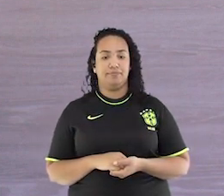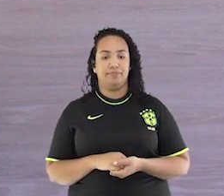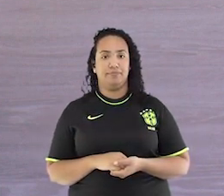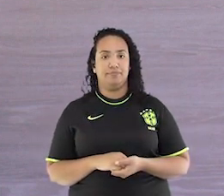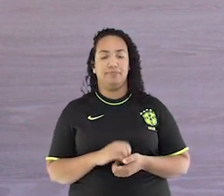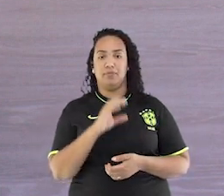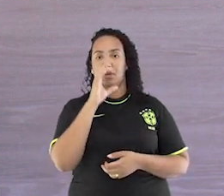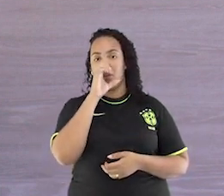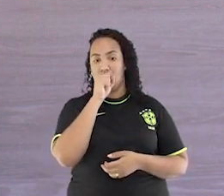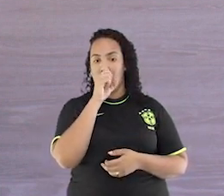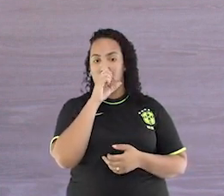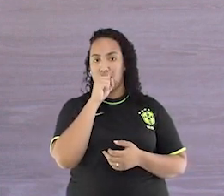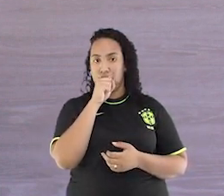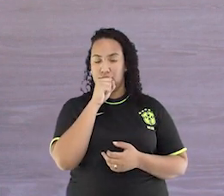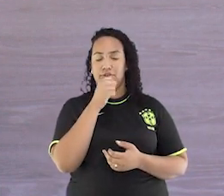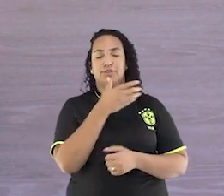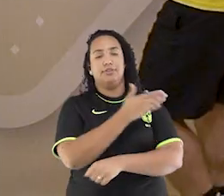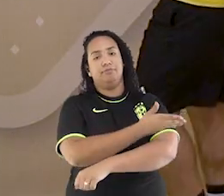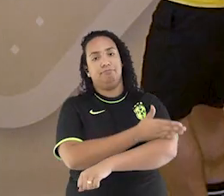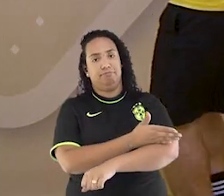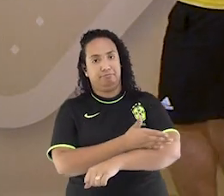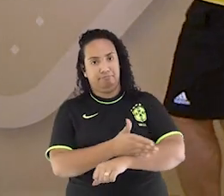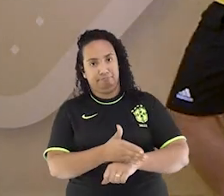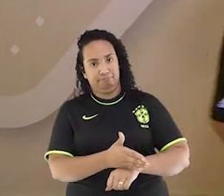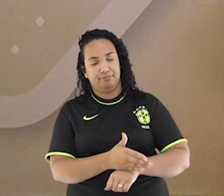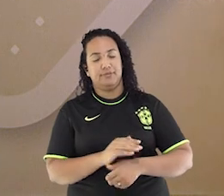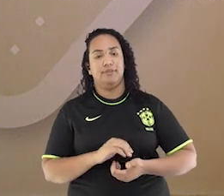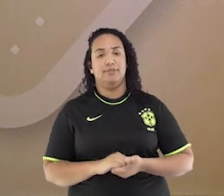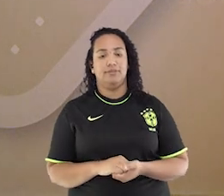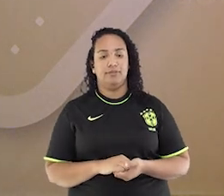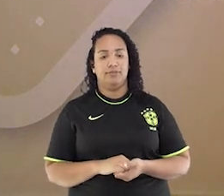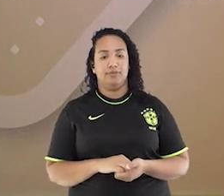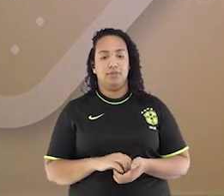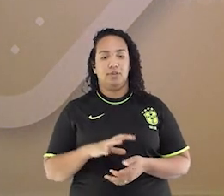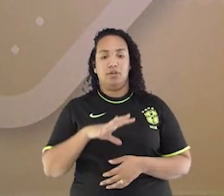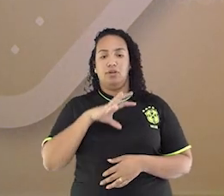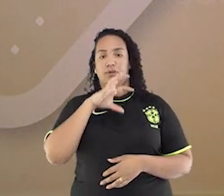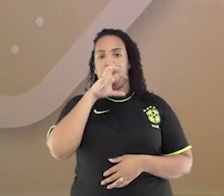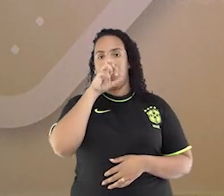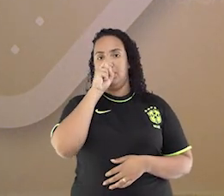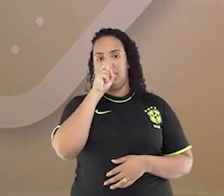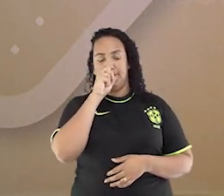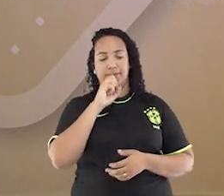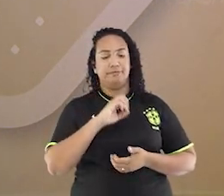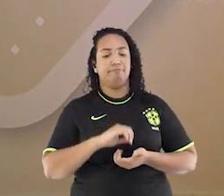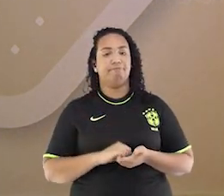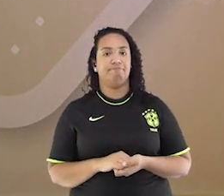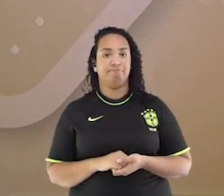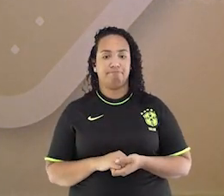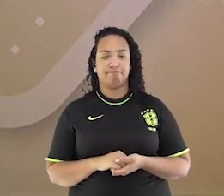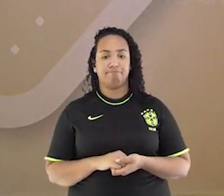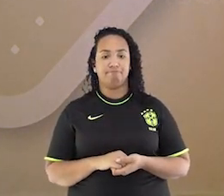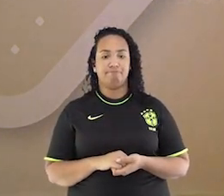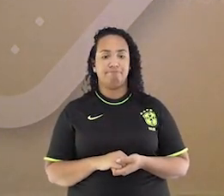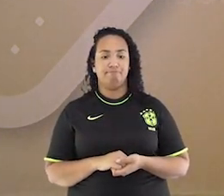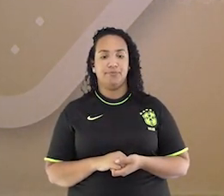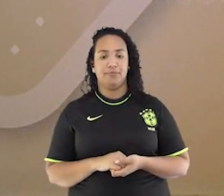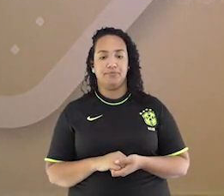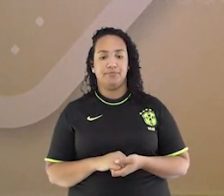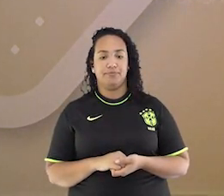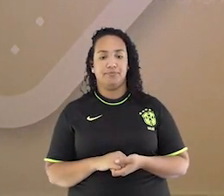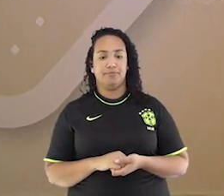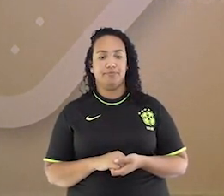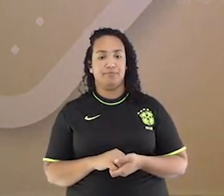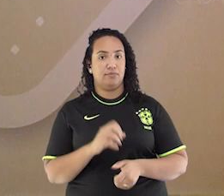Voltou de costas. Branco. Respira. Volta respirando e foi. Vamos